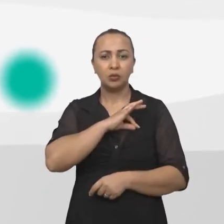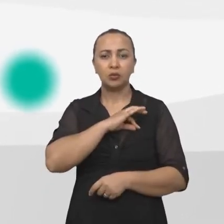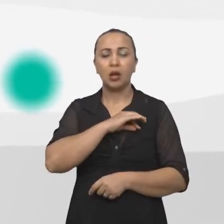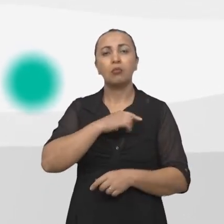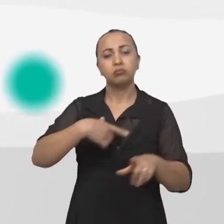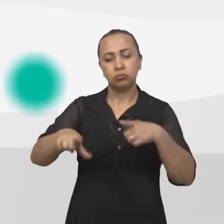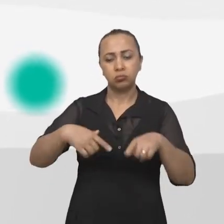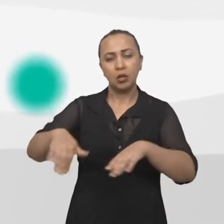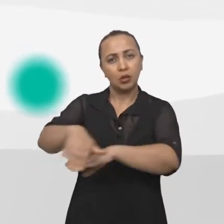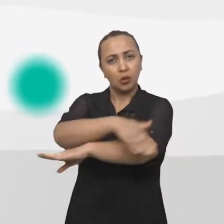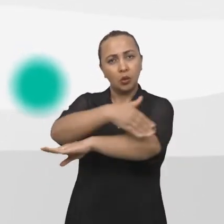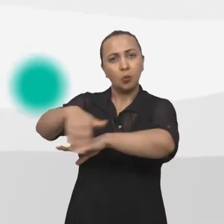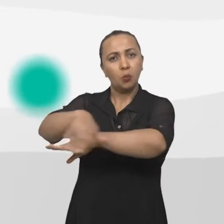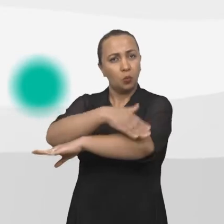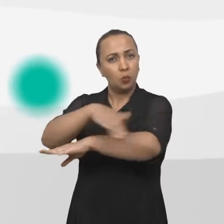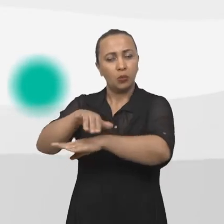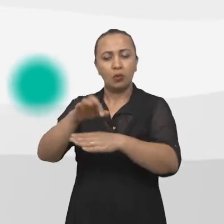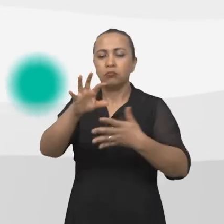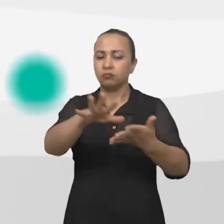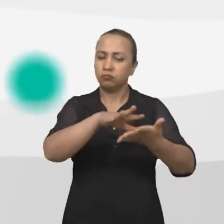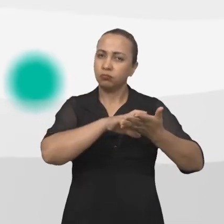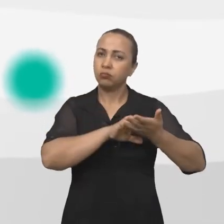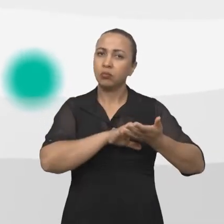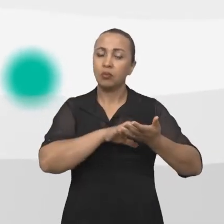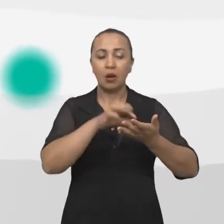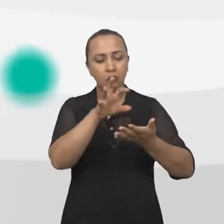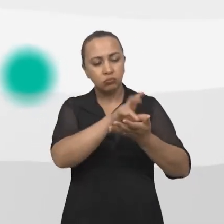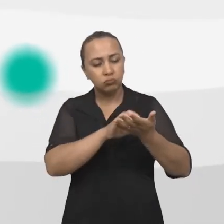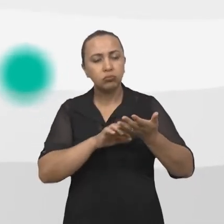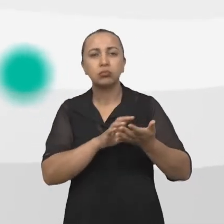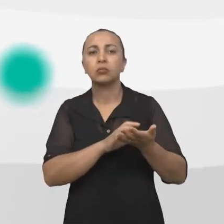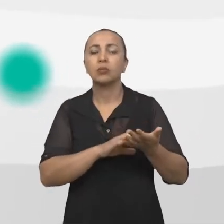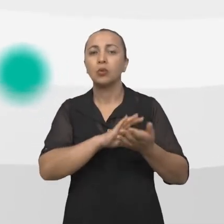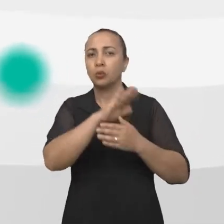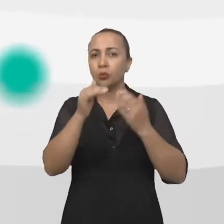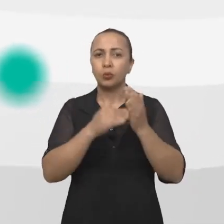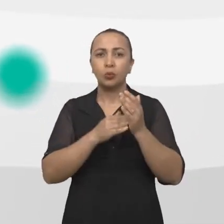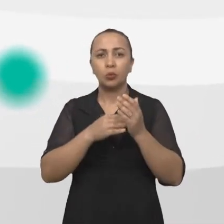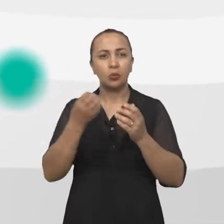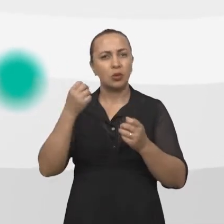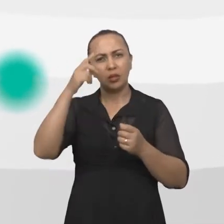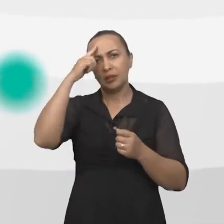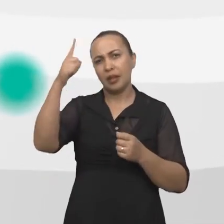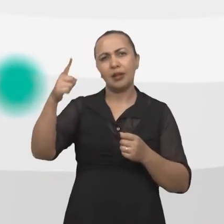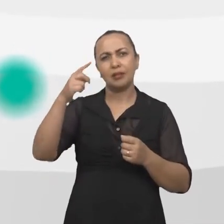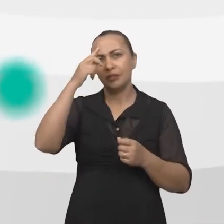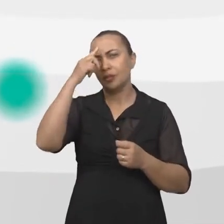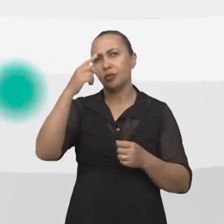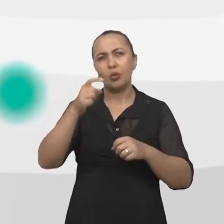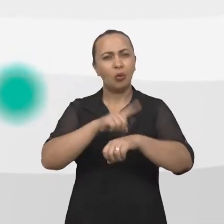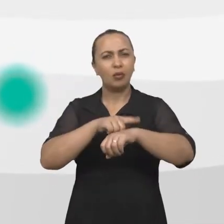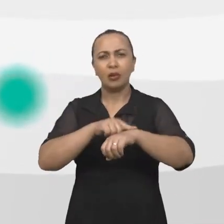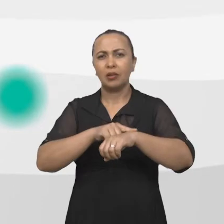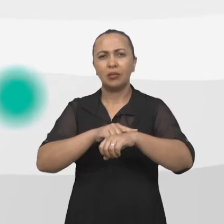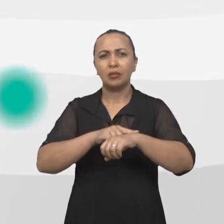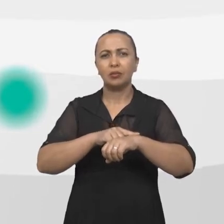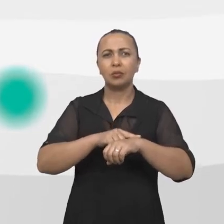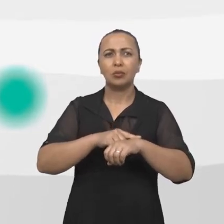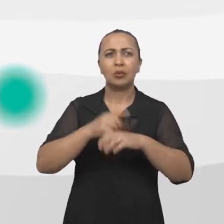ele vai preencher todos os dados necessários de uma ocorrência policial. Data, dia, tempo, horário,